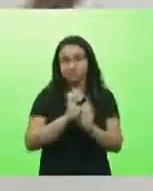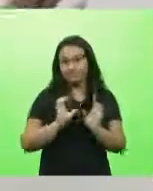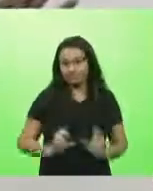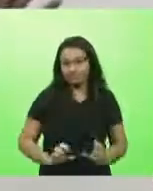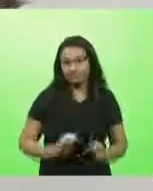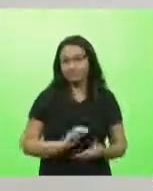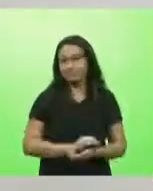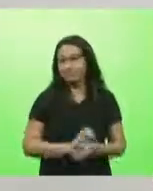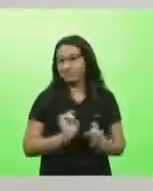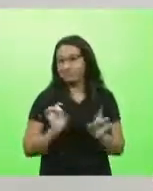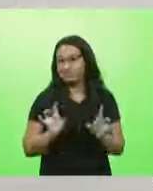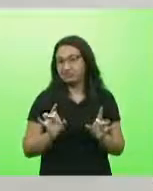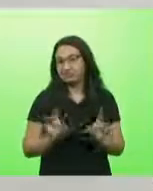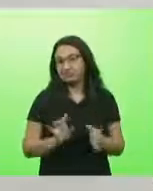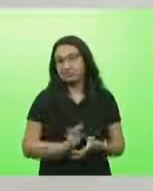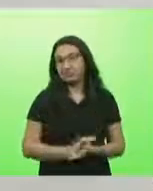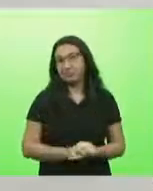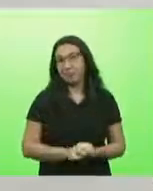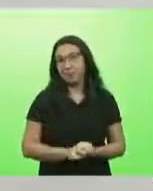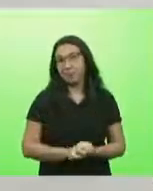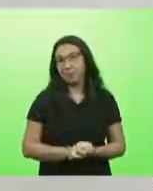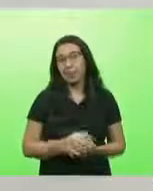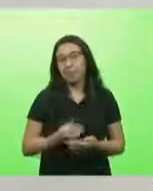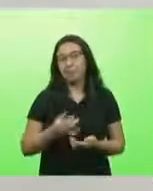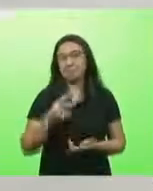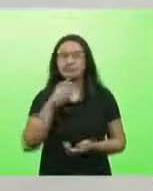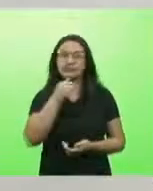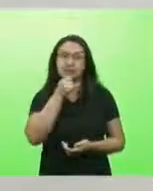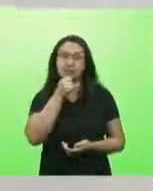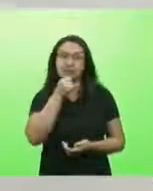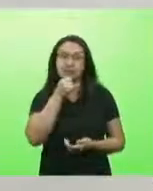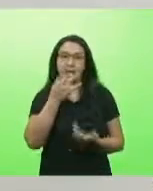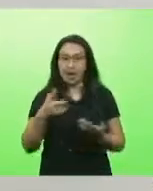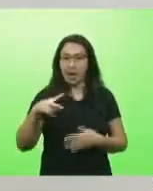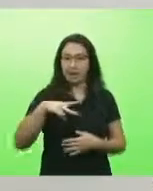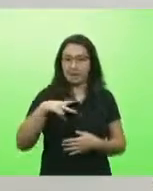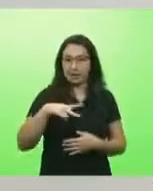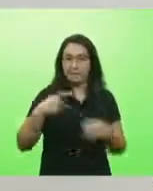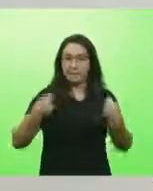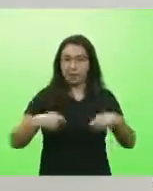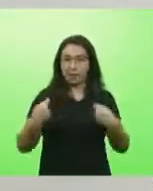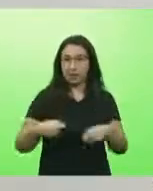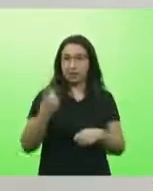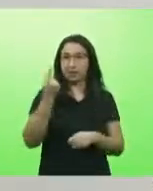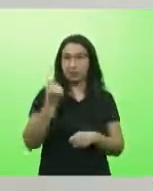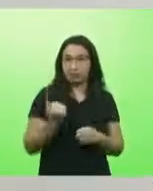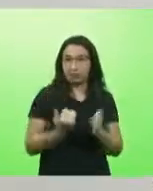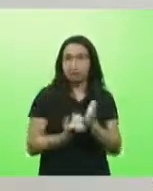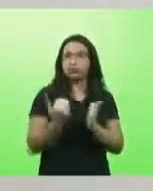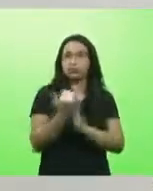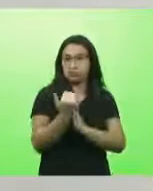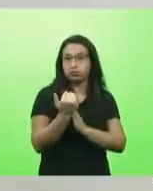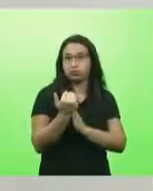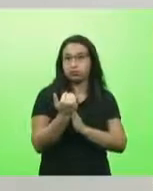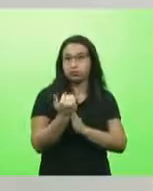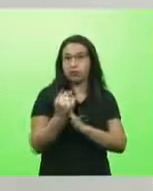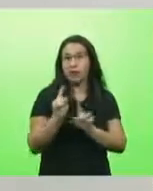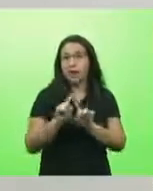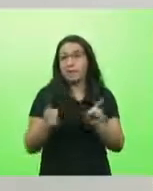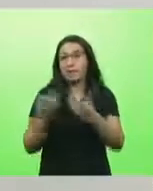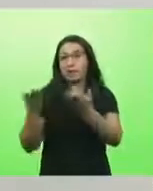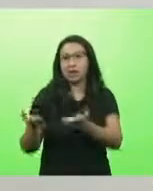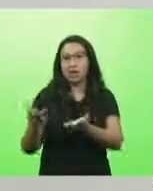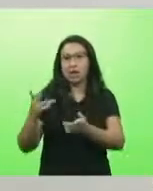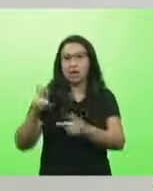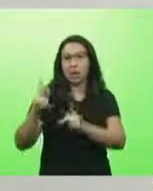É isso? Agora, uma empresa privada tem que dar lucro, vive do lucro. Agora, uma empresa pública, não. Por que